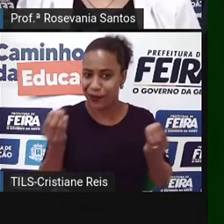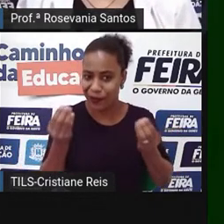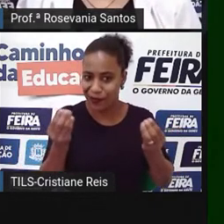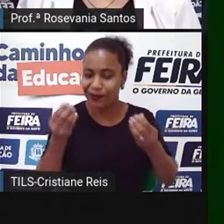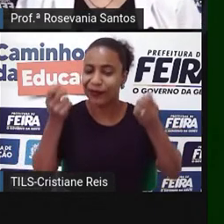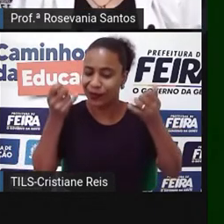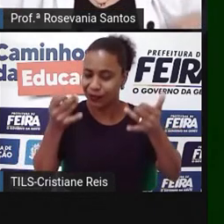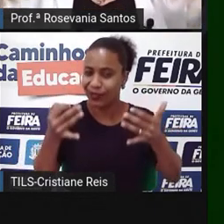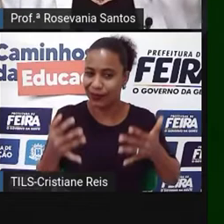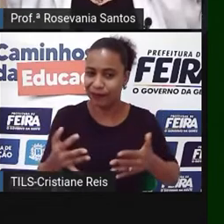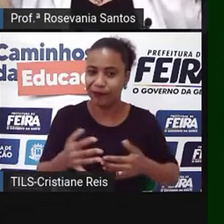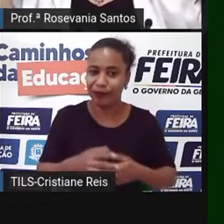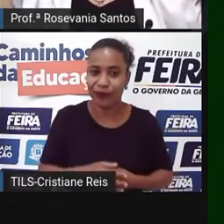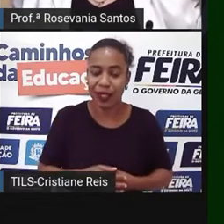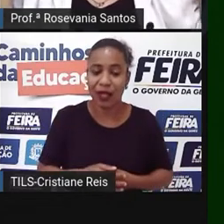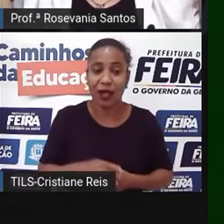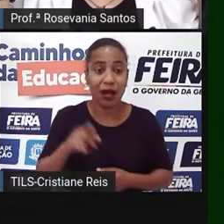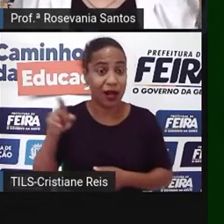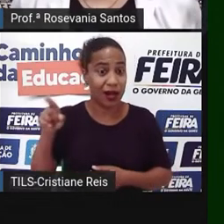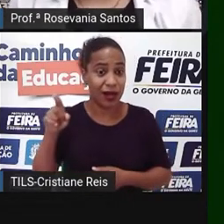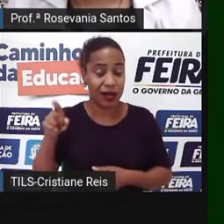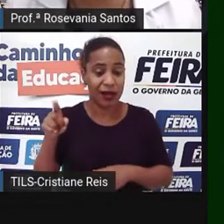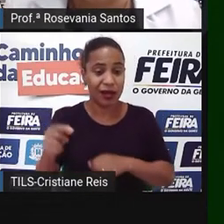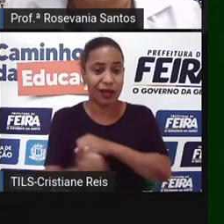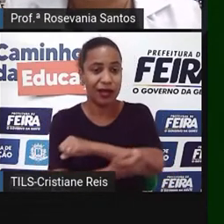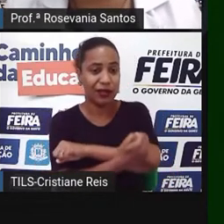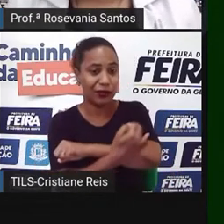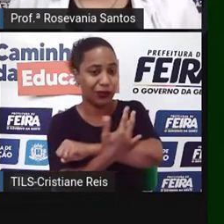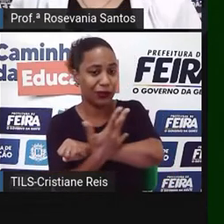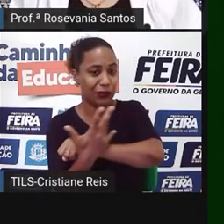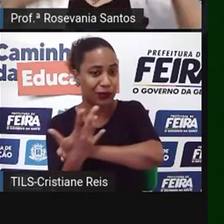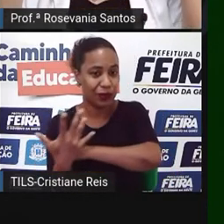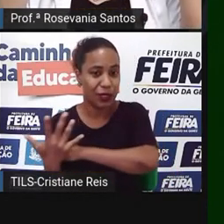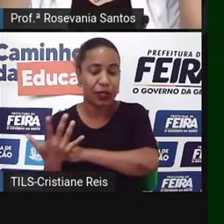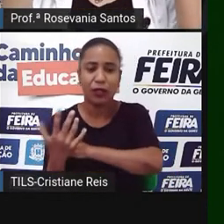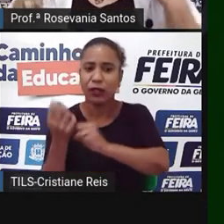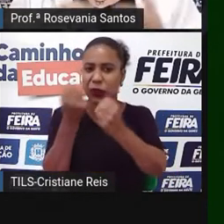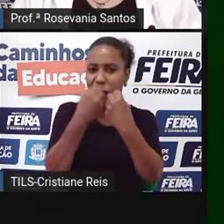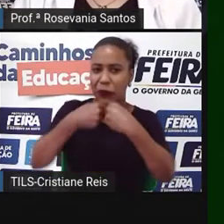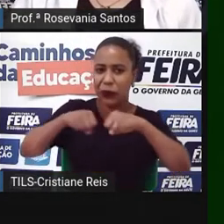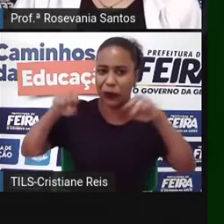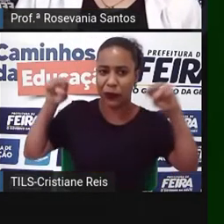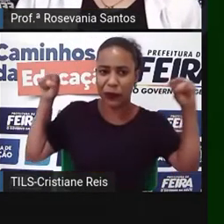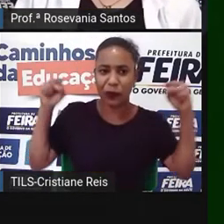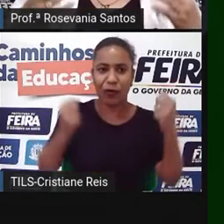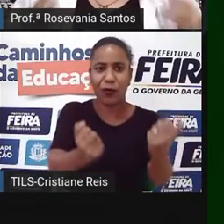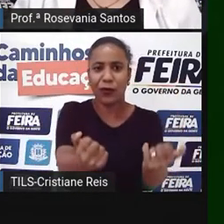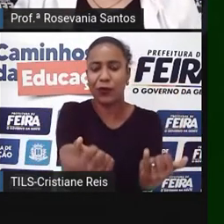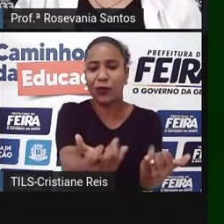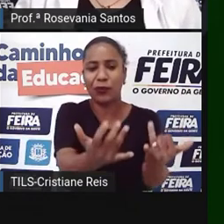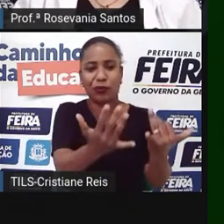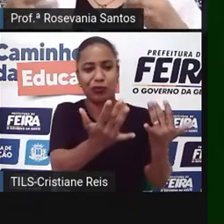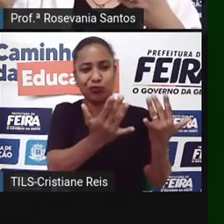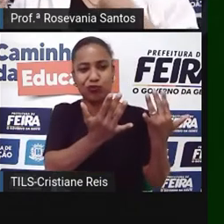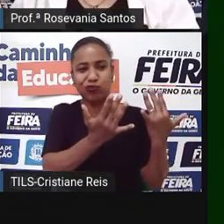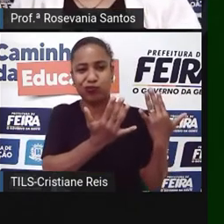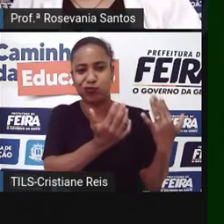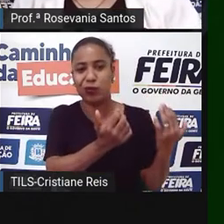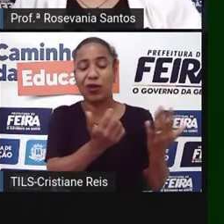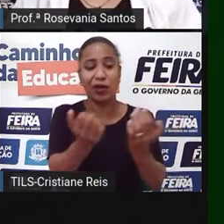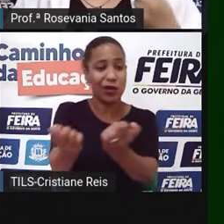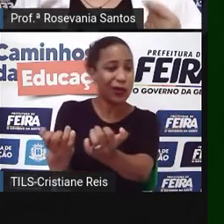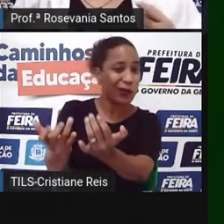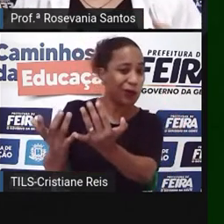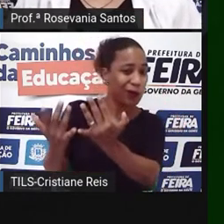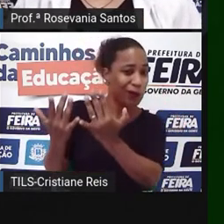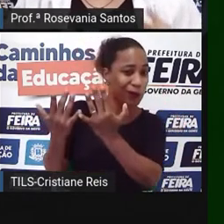Especificamente. Elas são produzidas em grandes áreas, usam uma grande quantidade de pessoas,